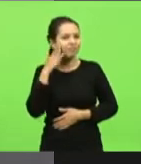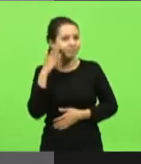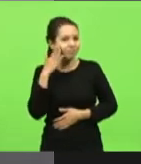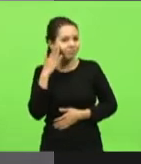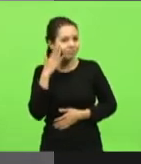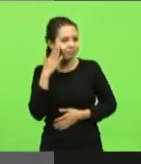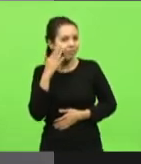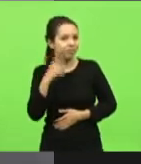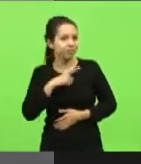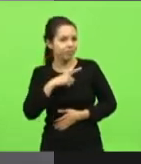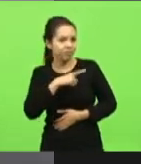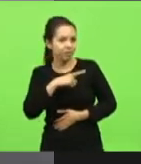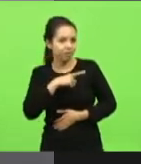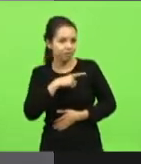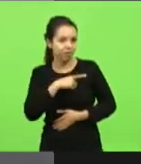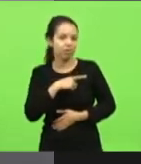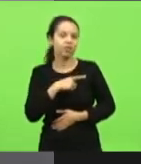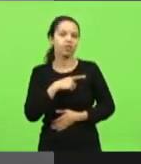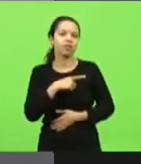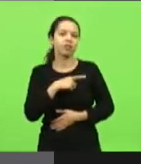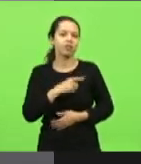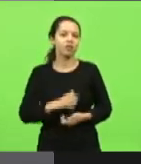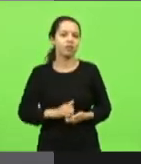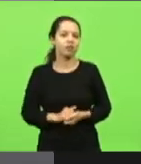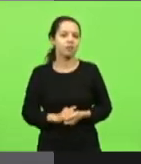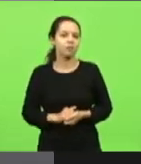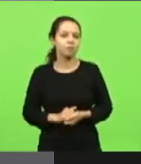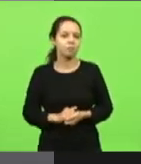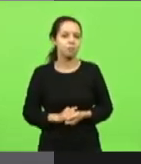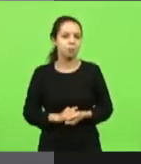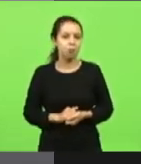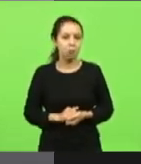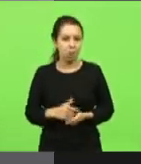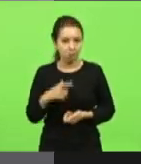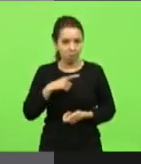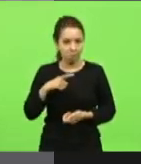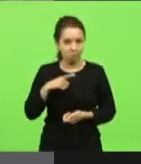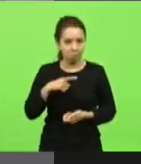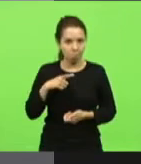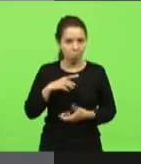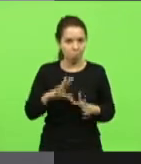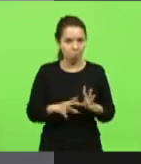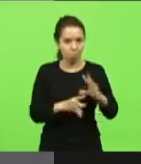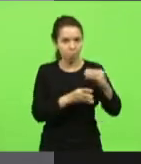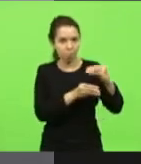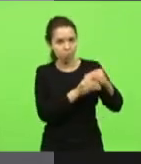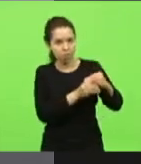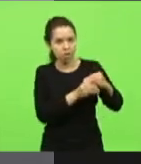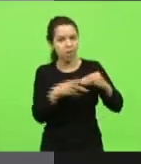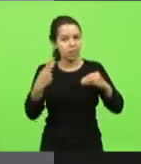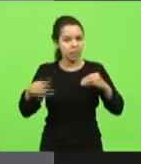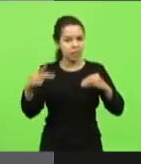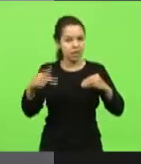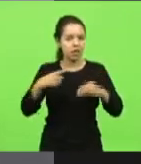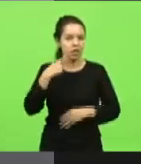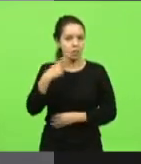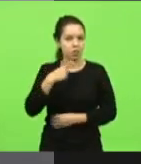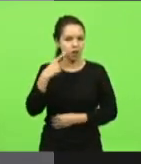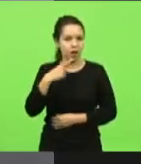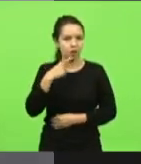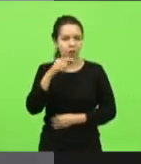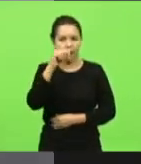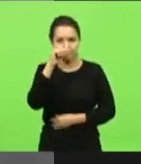uma correspondência dirigida uma emenda dirigida do deputado João Amin